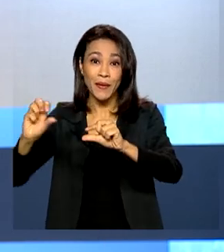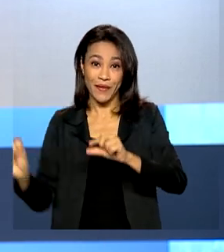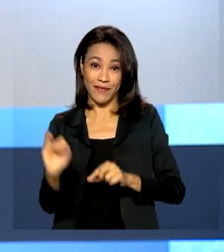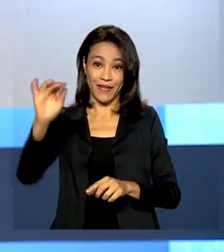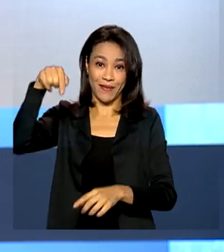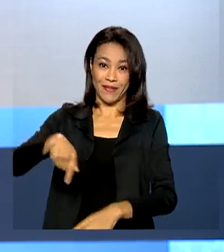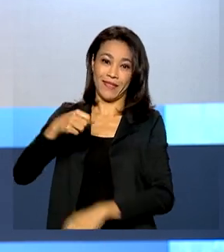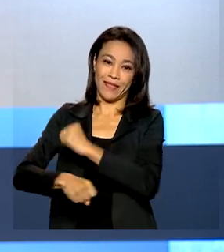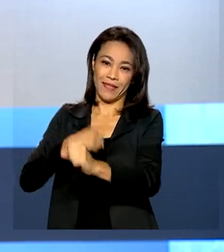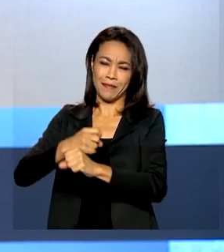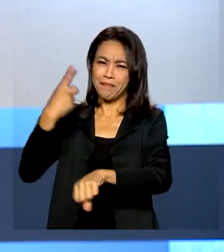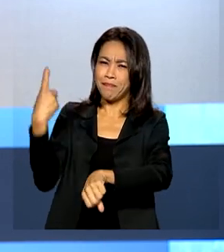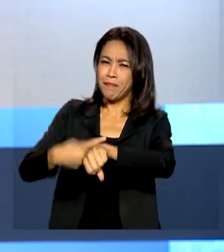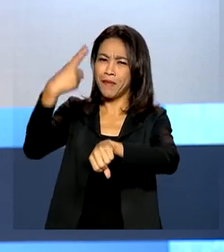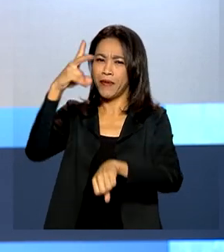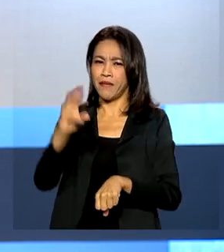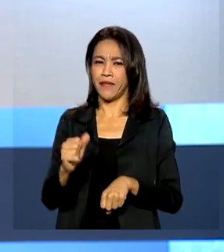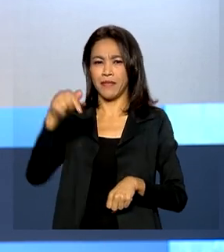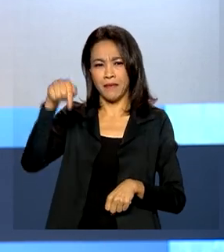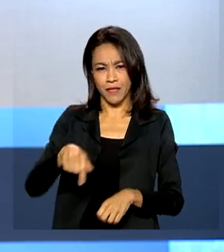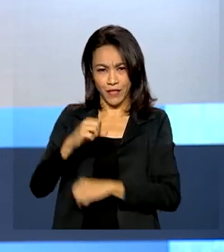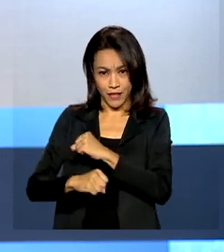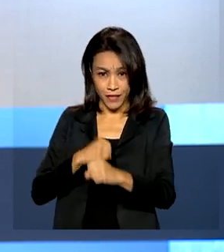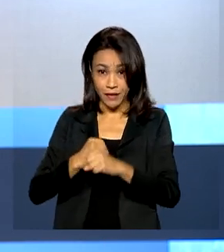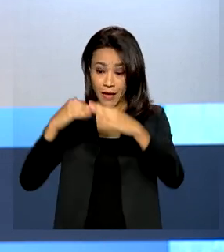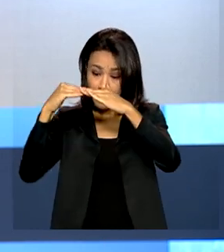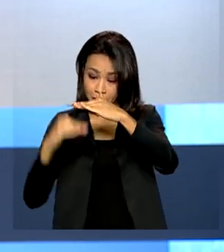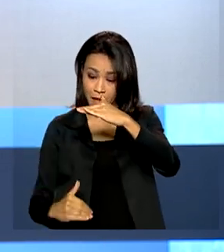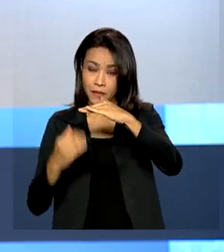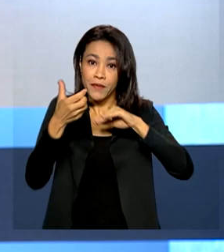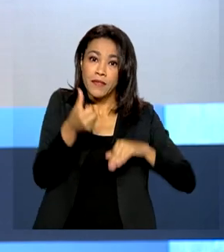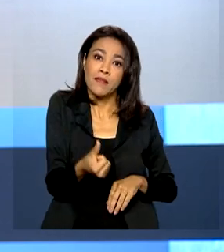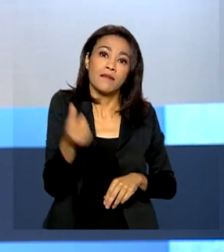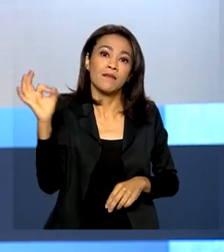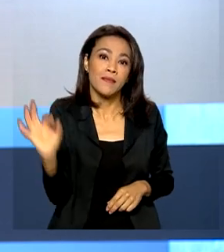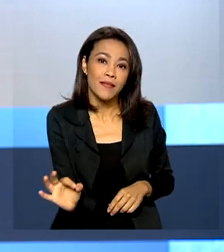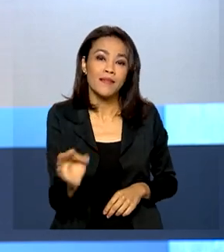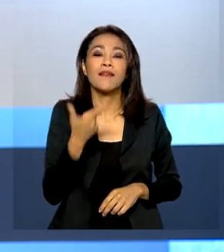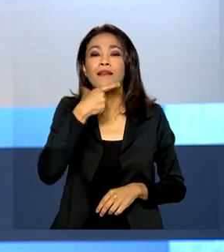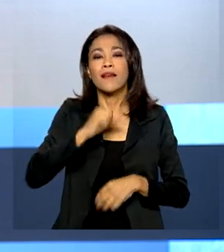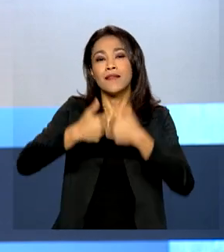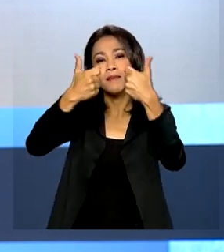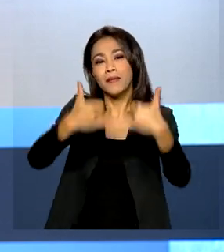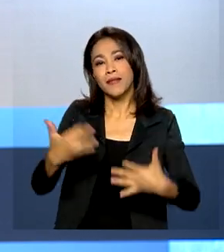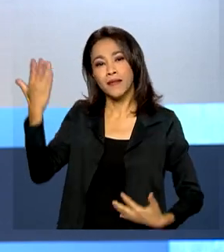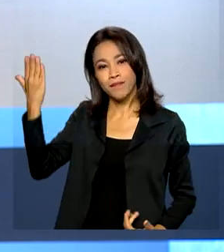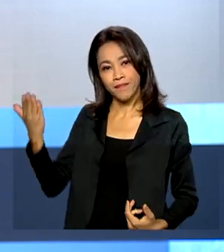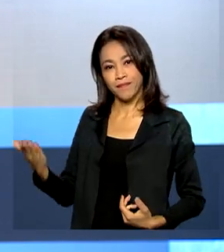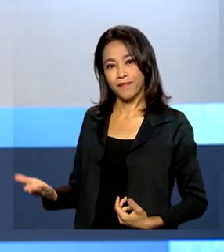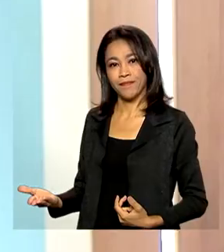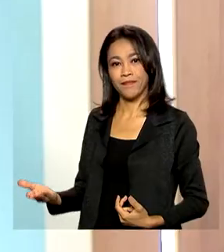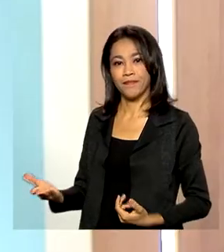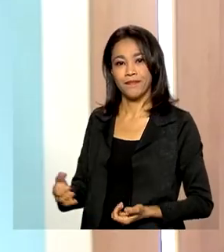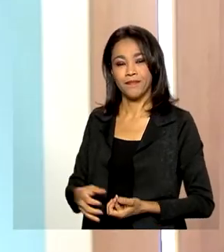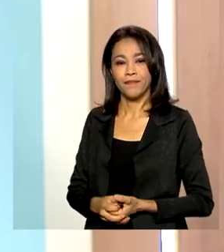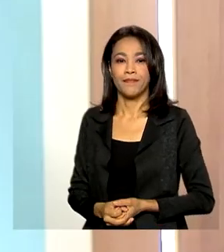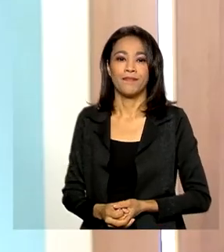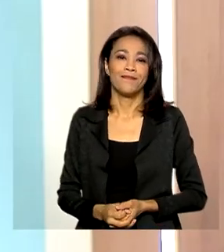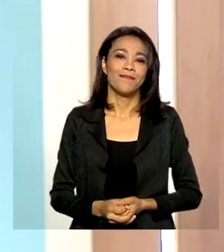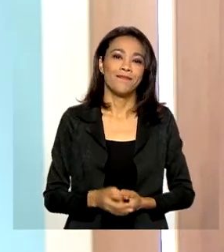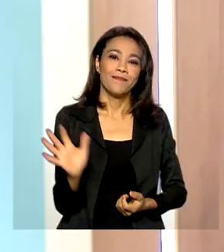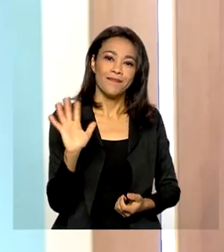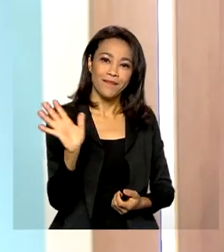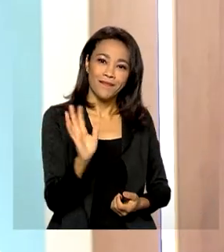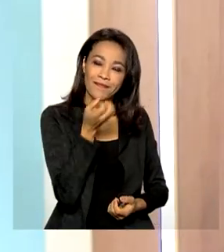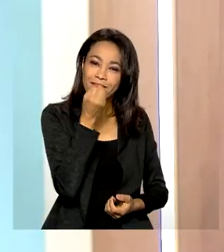E pela primeira vez em 2022, abaixo de 6%. Quem comenta é Ricardo Caldas. Olá,